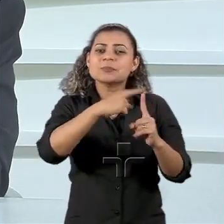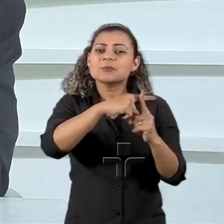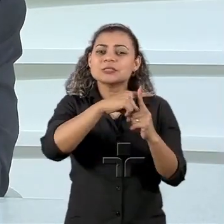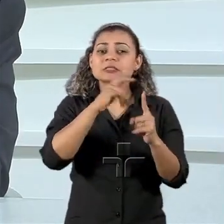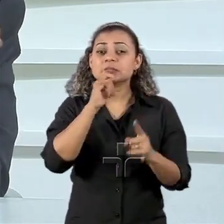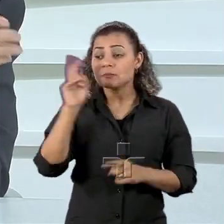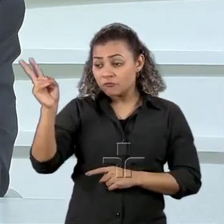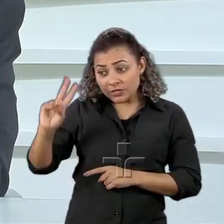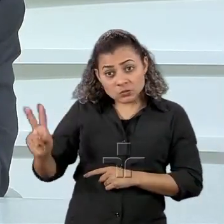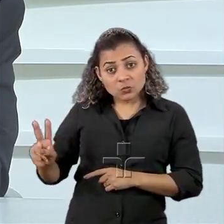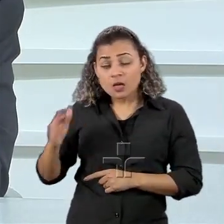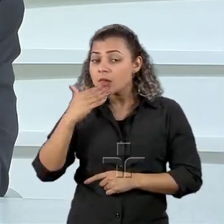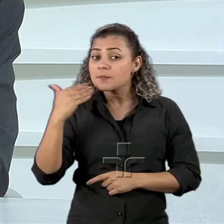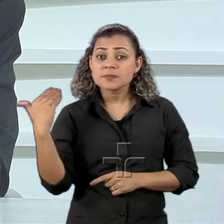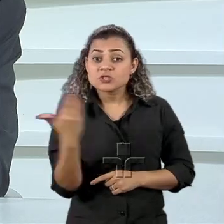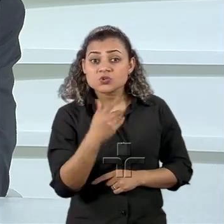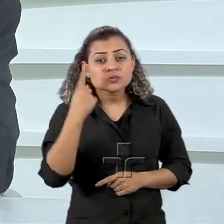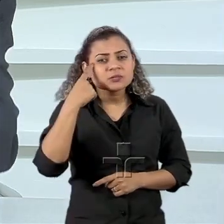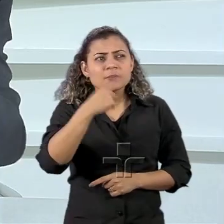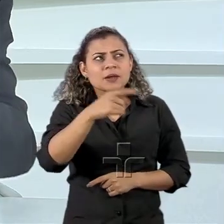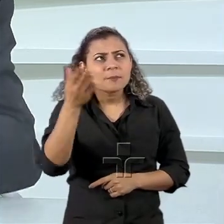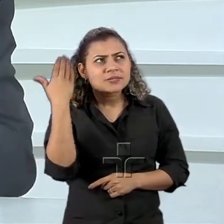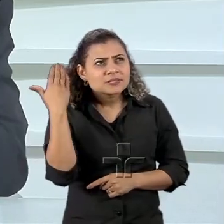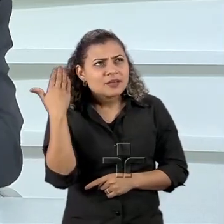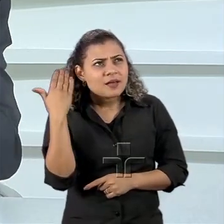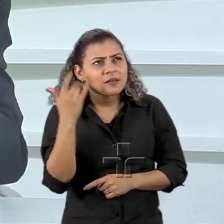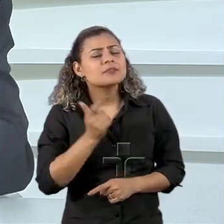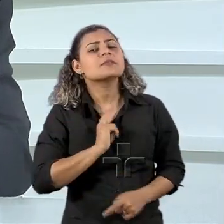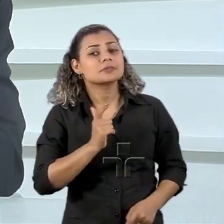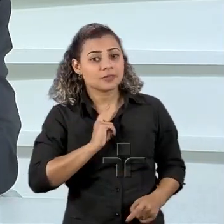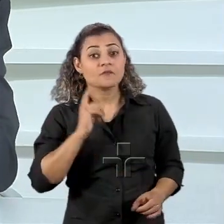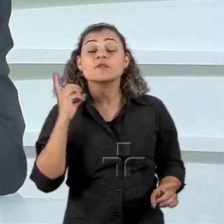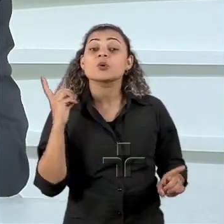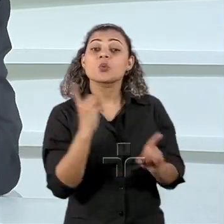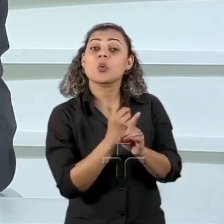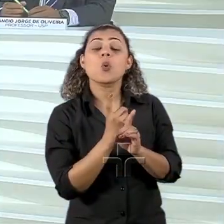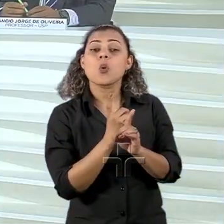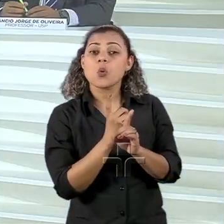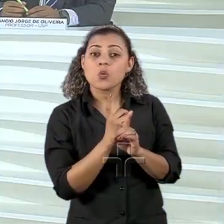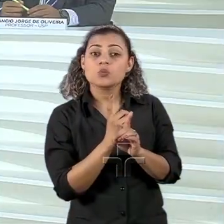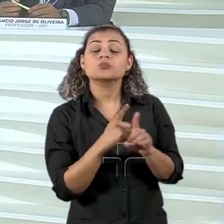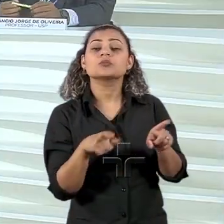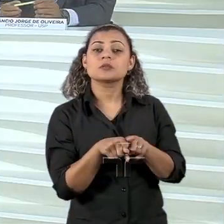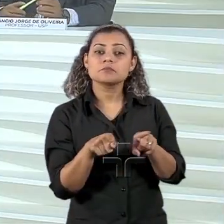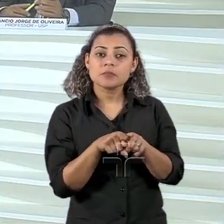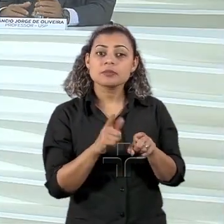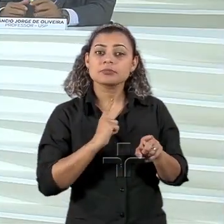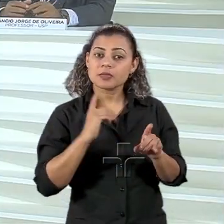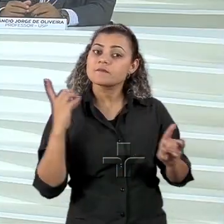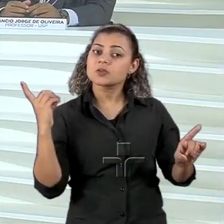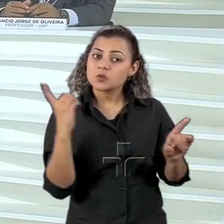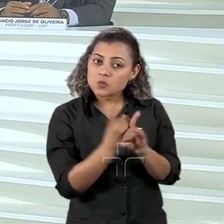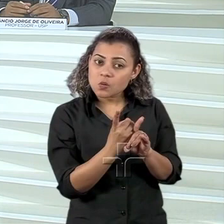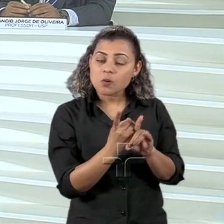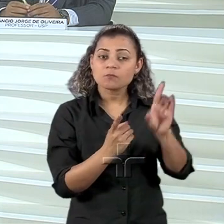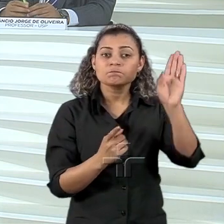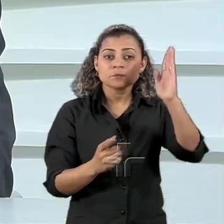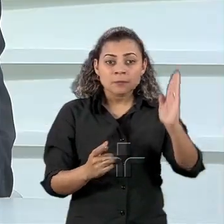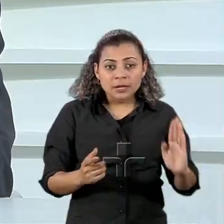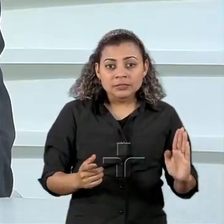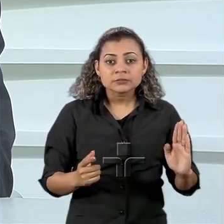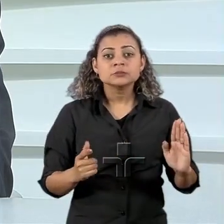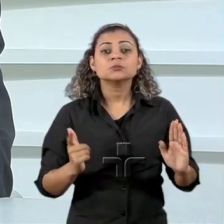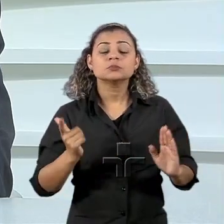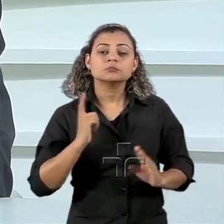pediu semana passada teve encontros o próprio Itamaraty abriu isso foi noticiado